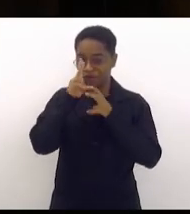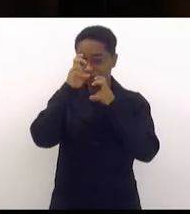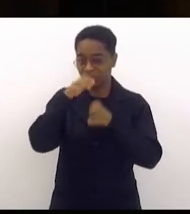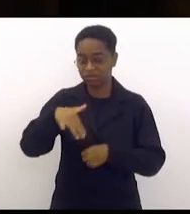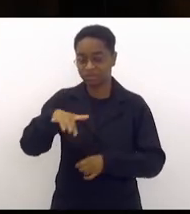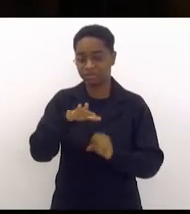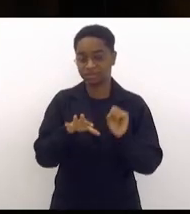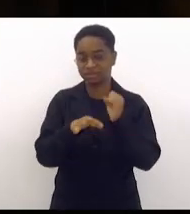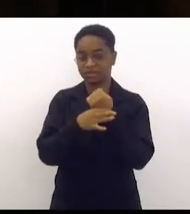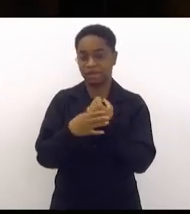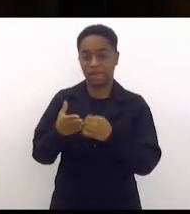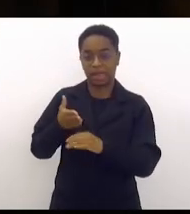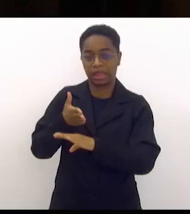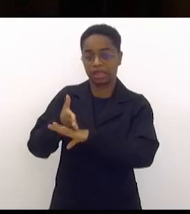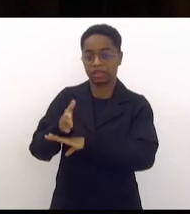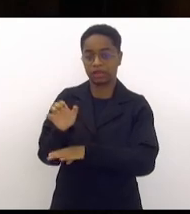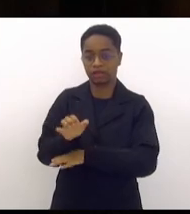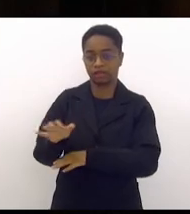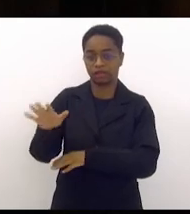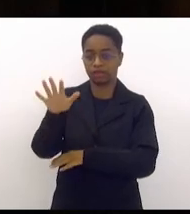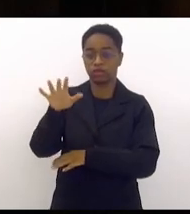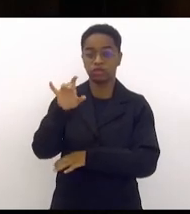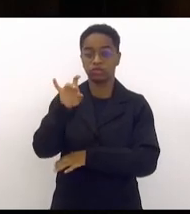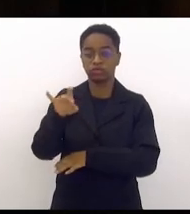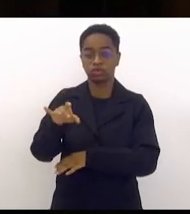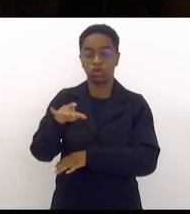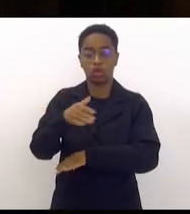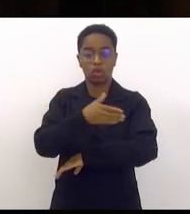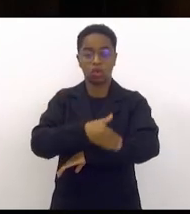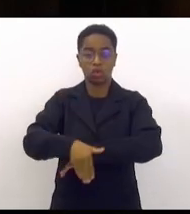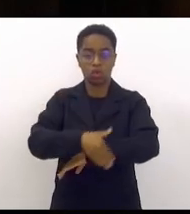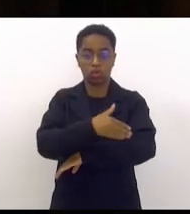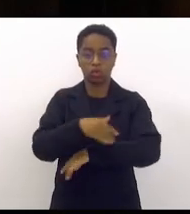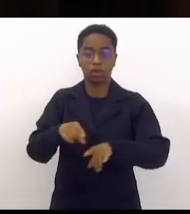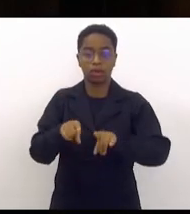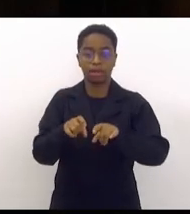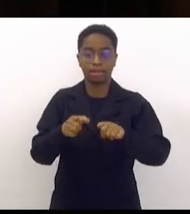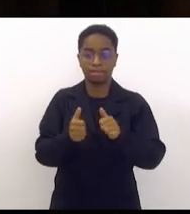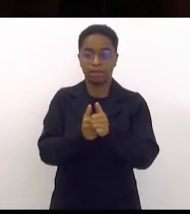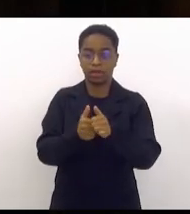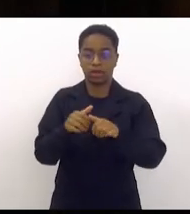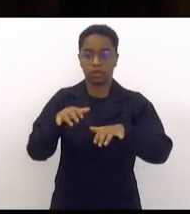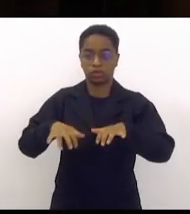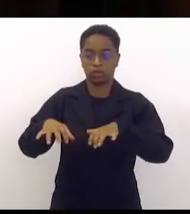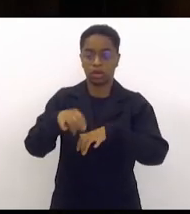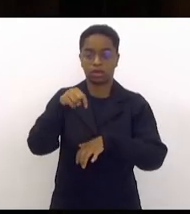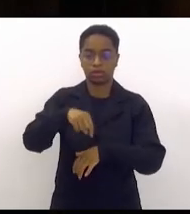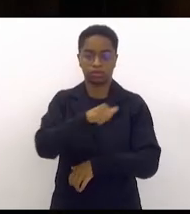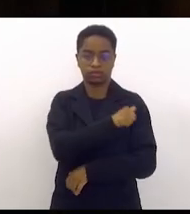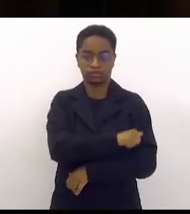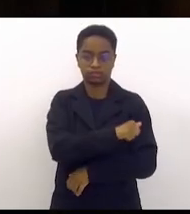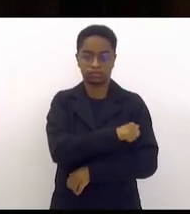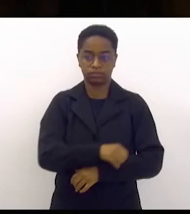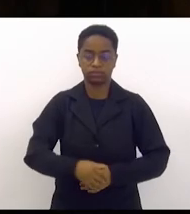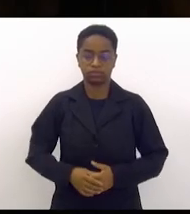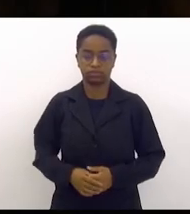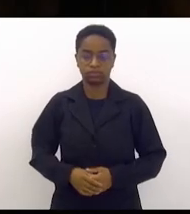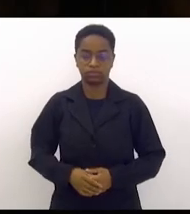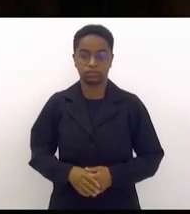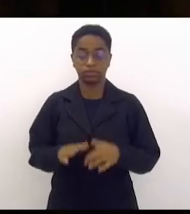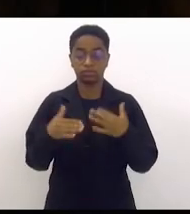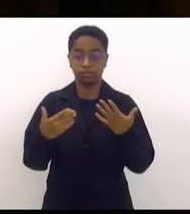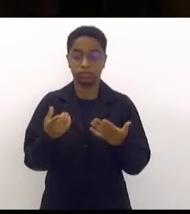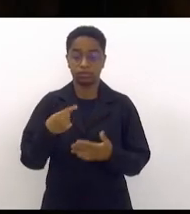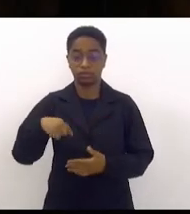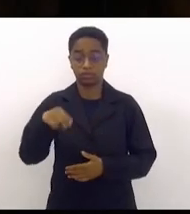adentrasse em comunidade só nas vias e no entorno do Rio de Janeiro veja